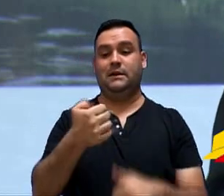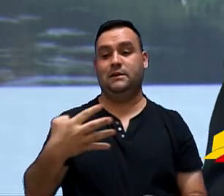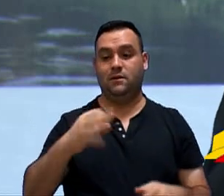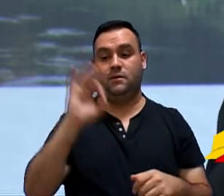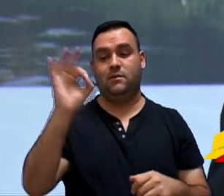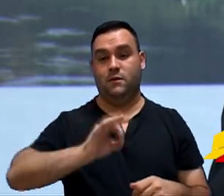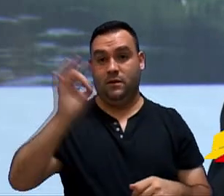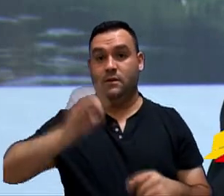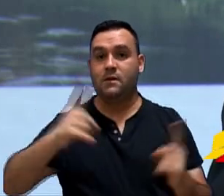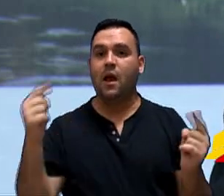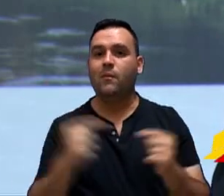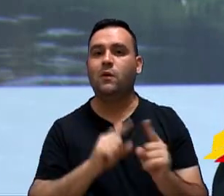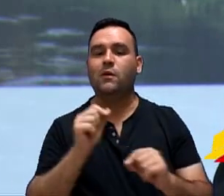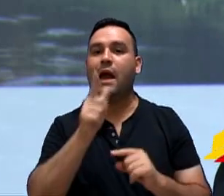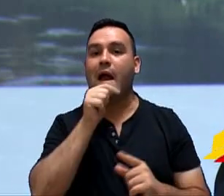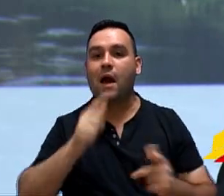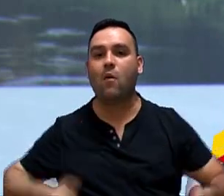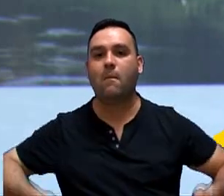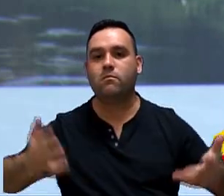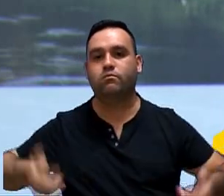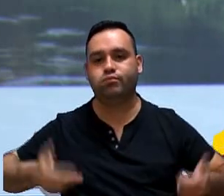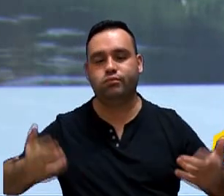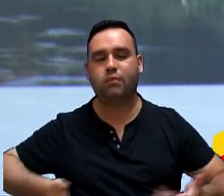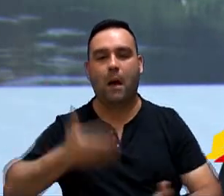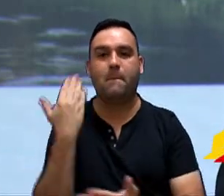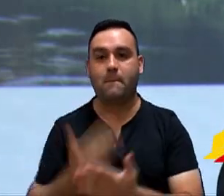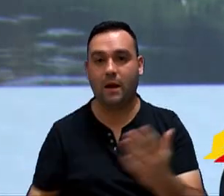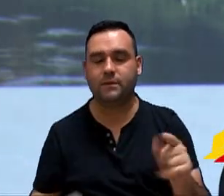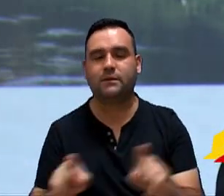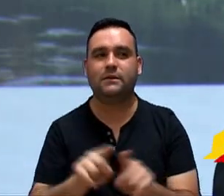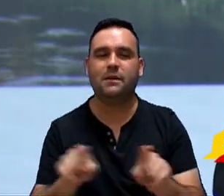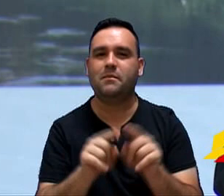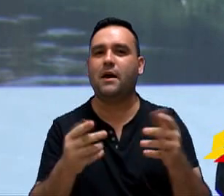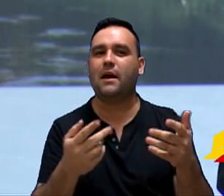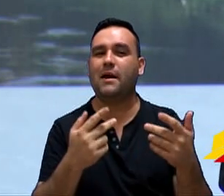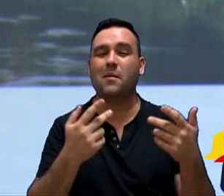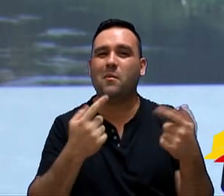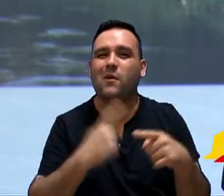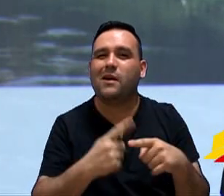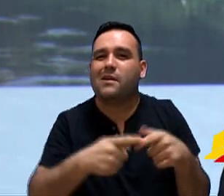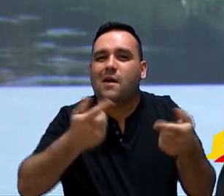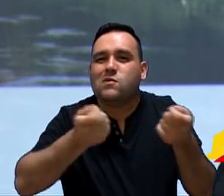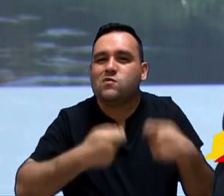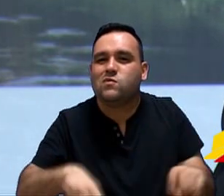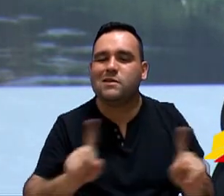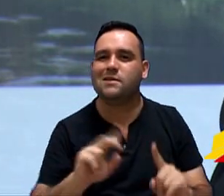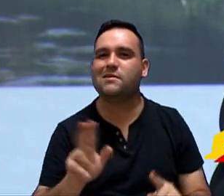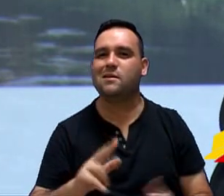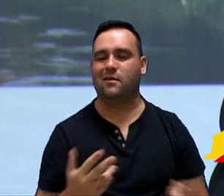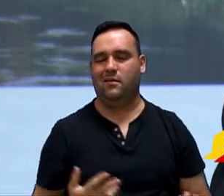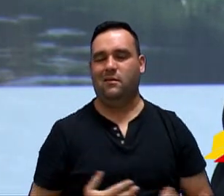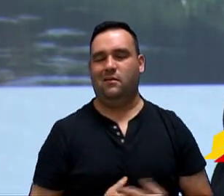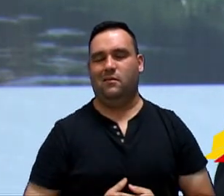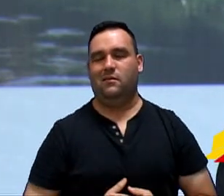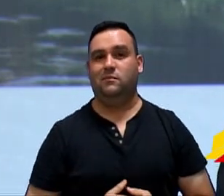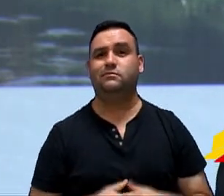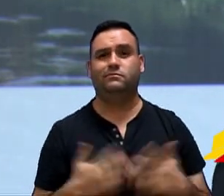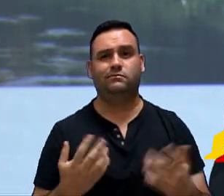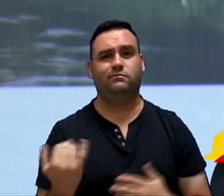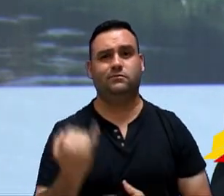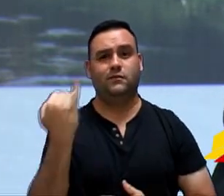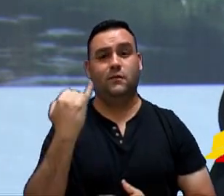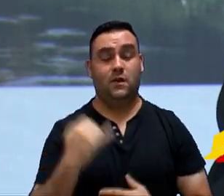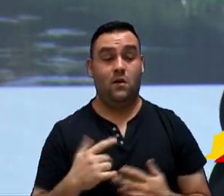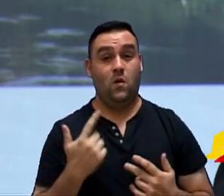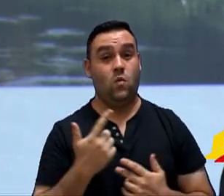% refere-se ao volume de gasto desnecessariamente. Então, aí é a importância.